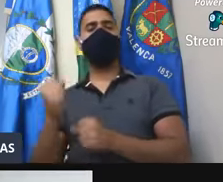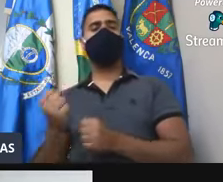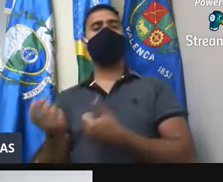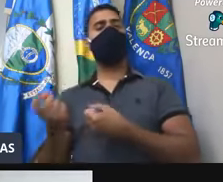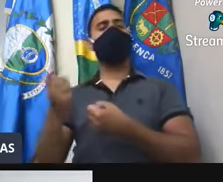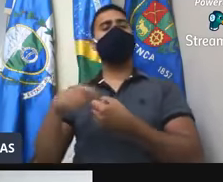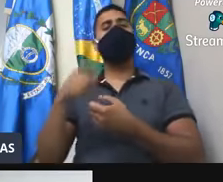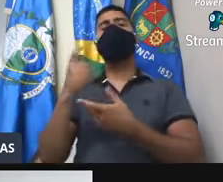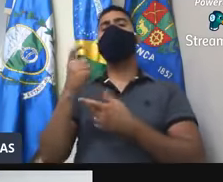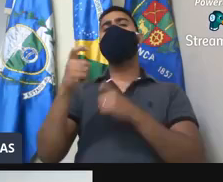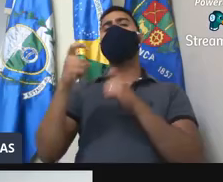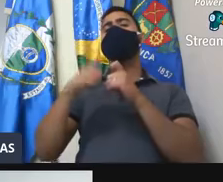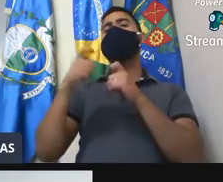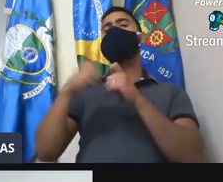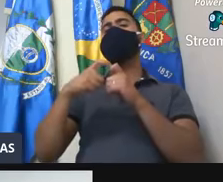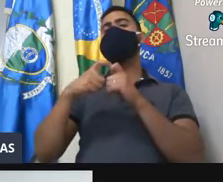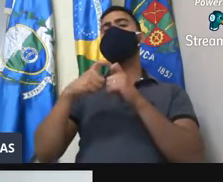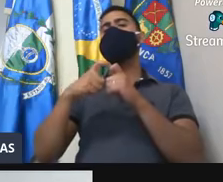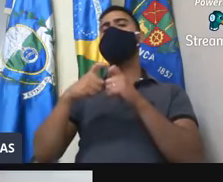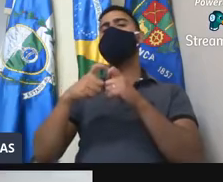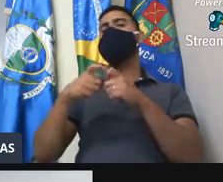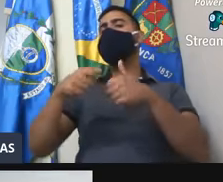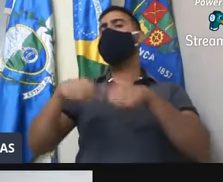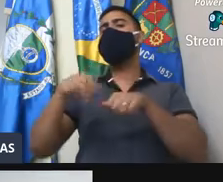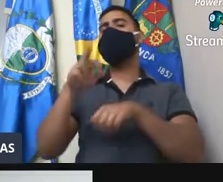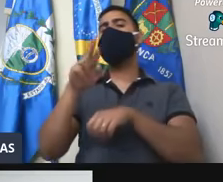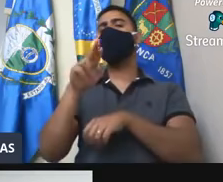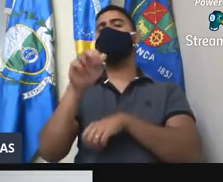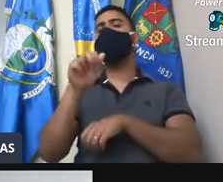médico para atendimento na localidade do Rancho Novo.